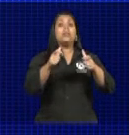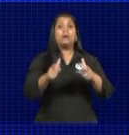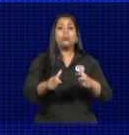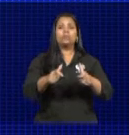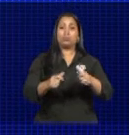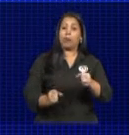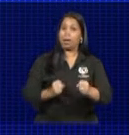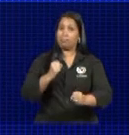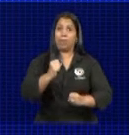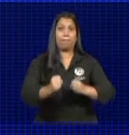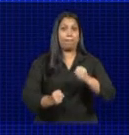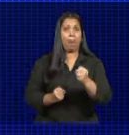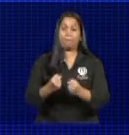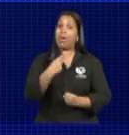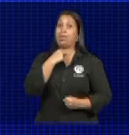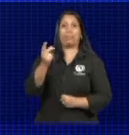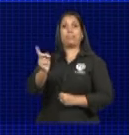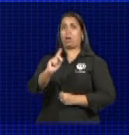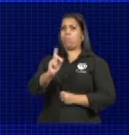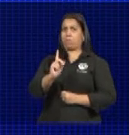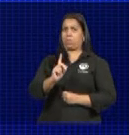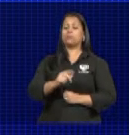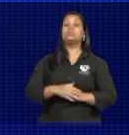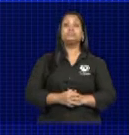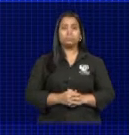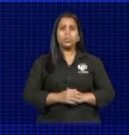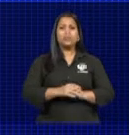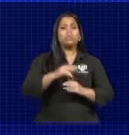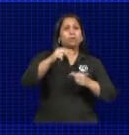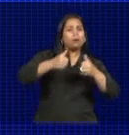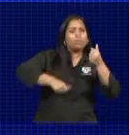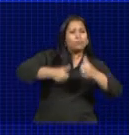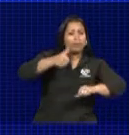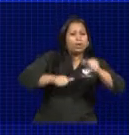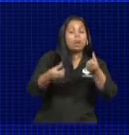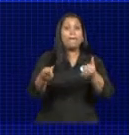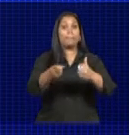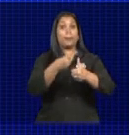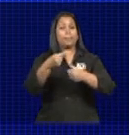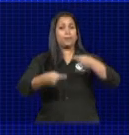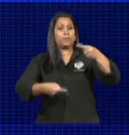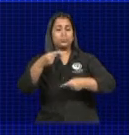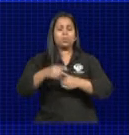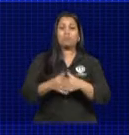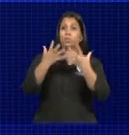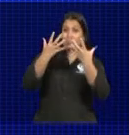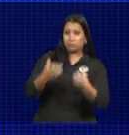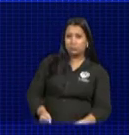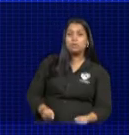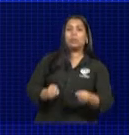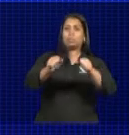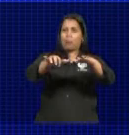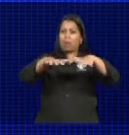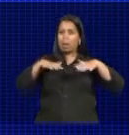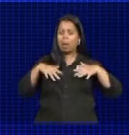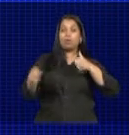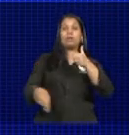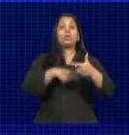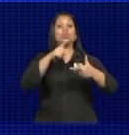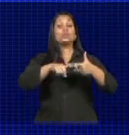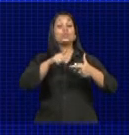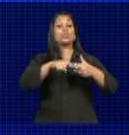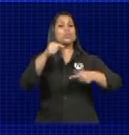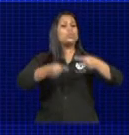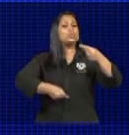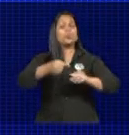caminhada do município. A matéria foi analisada em primeira discussão. Foi acatada em plenário, em segunda discussão,